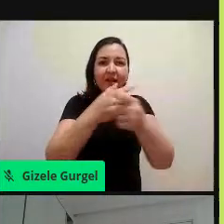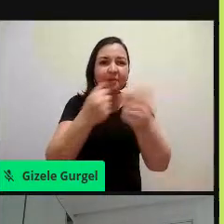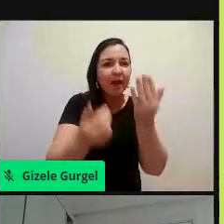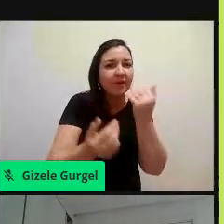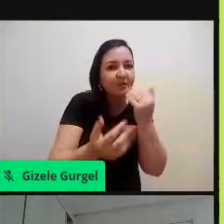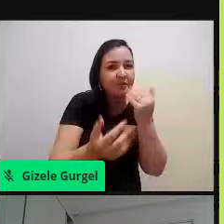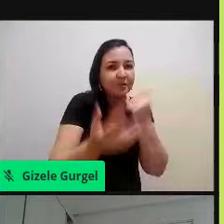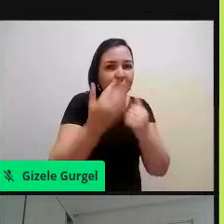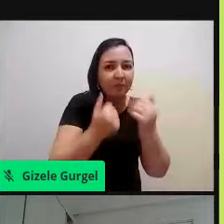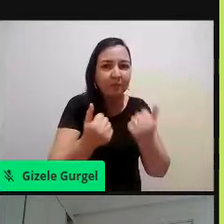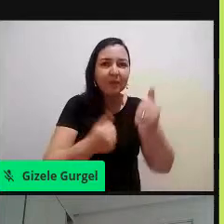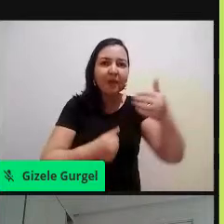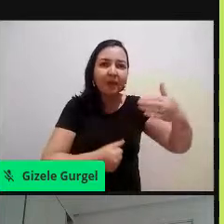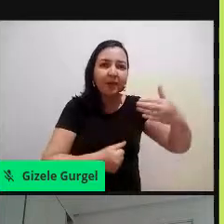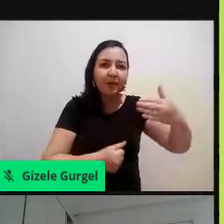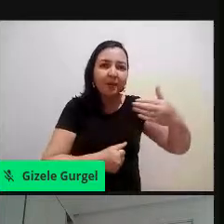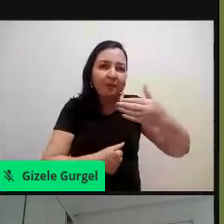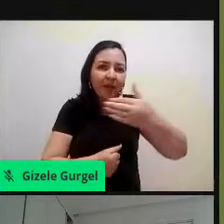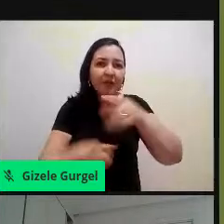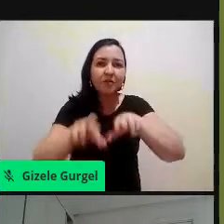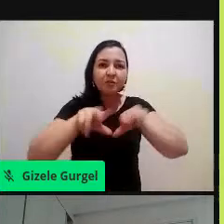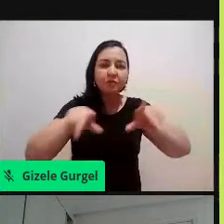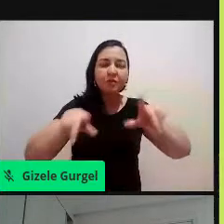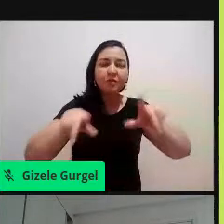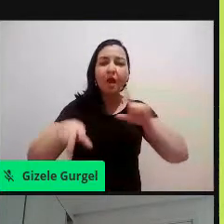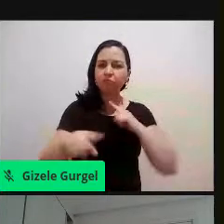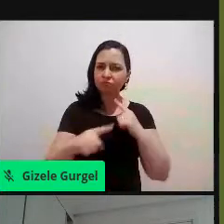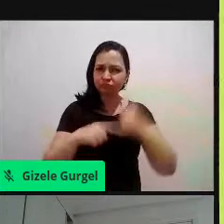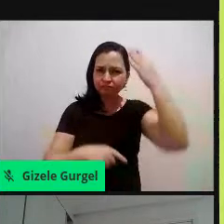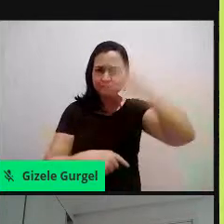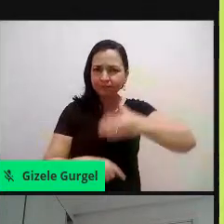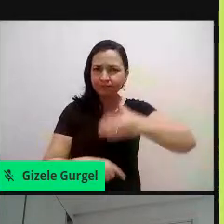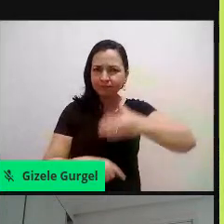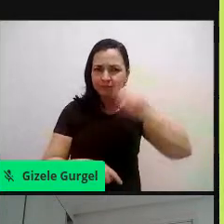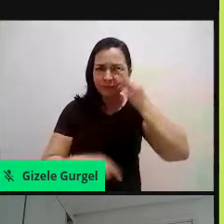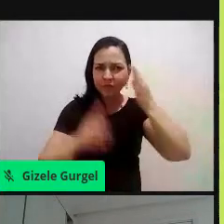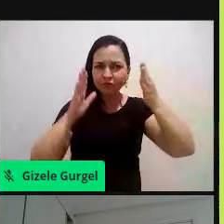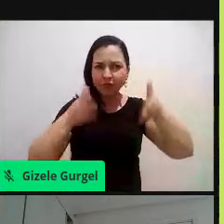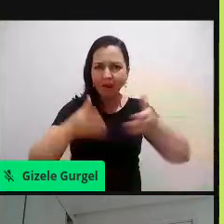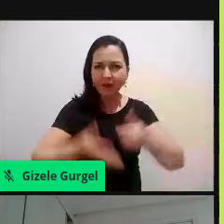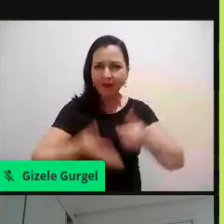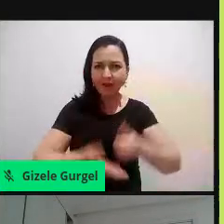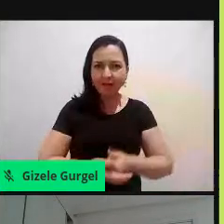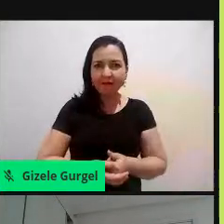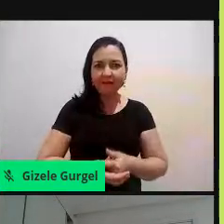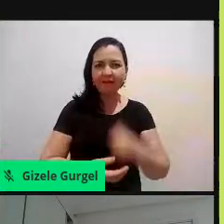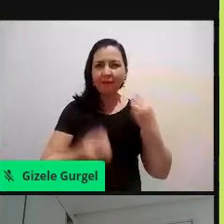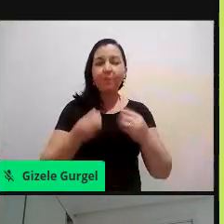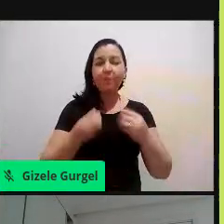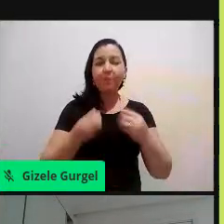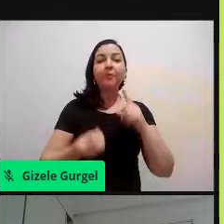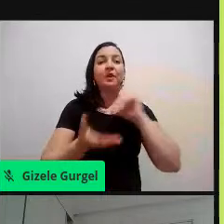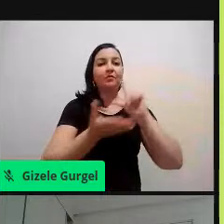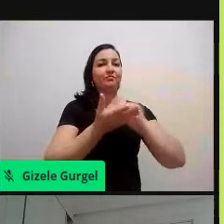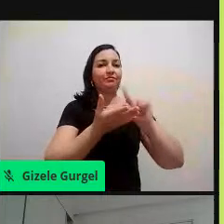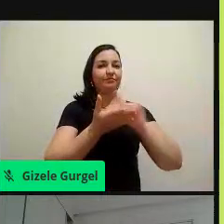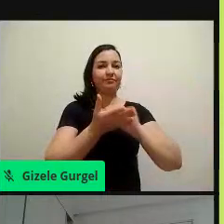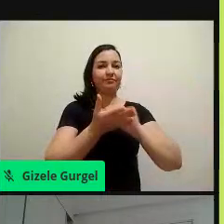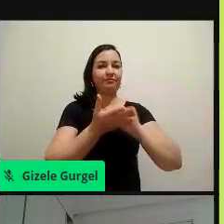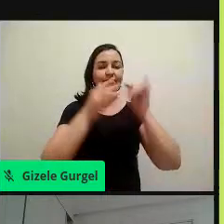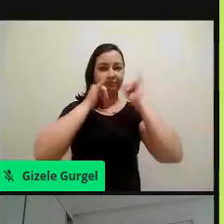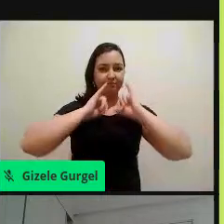como é que foi comprovado? Por exemplo, teve artigos, eu não coloquei aqui, mas teve artigo, por exemplo, que fez